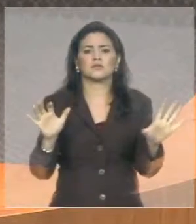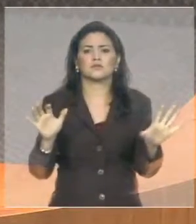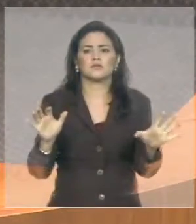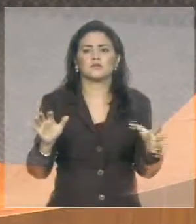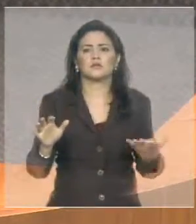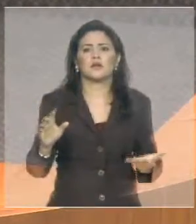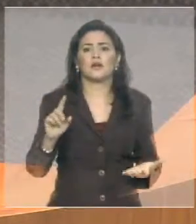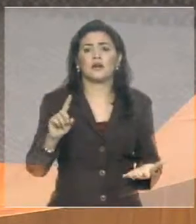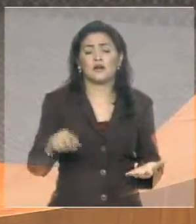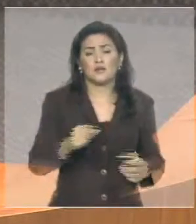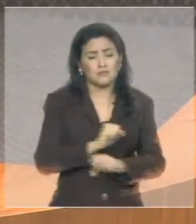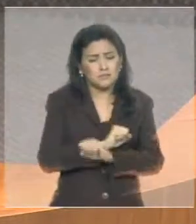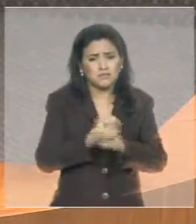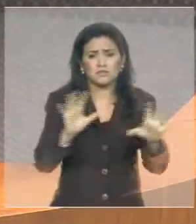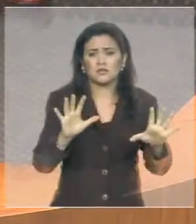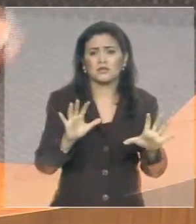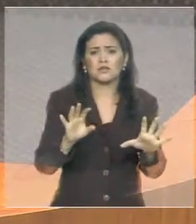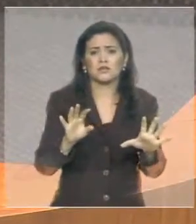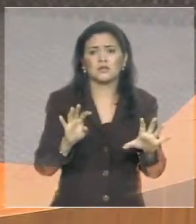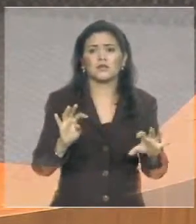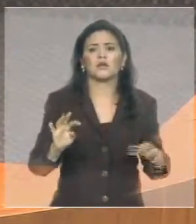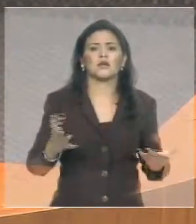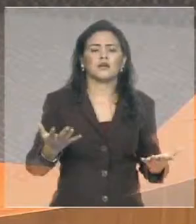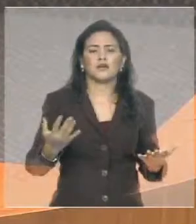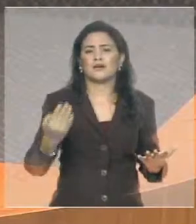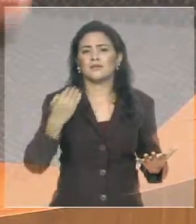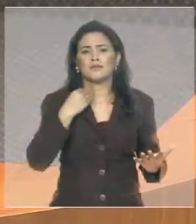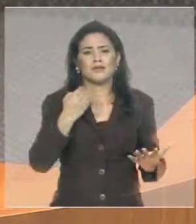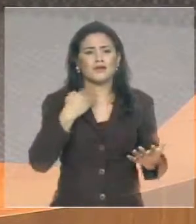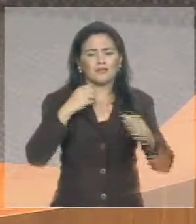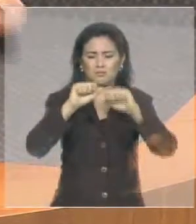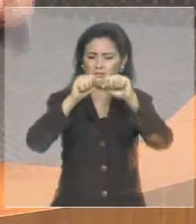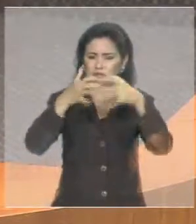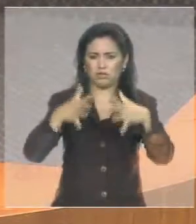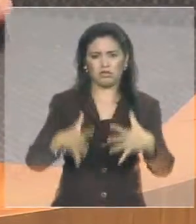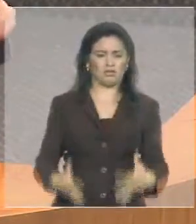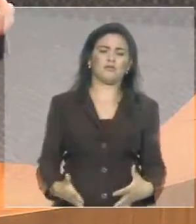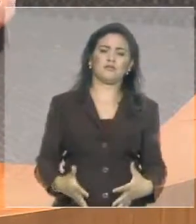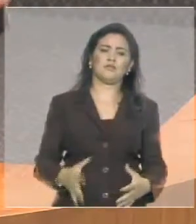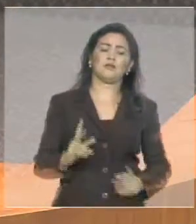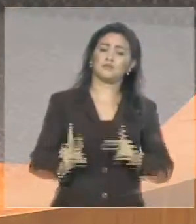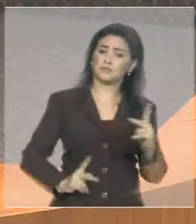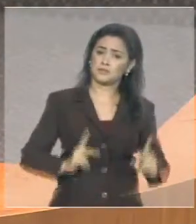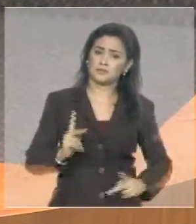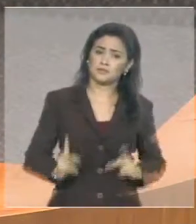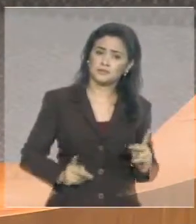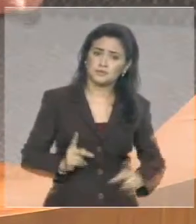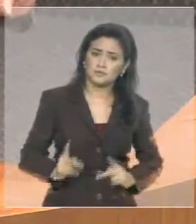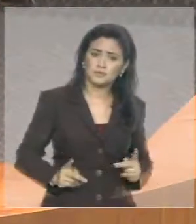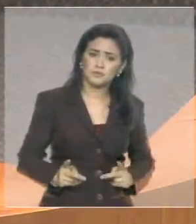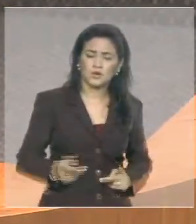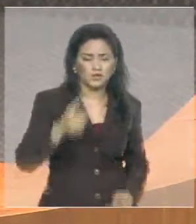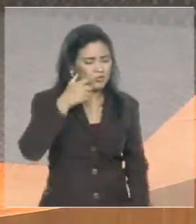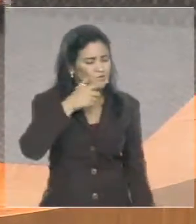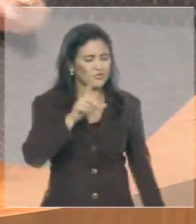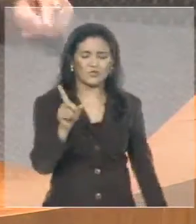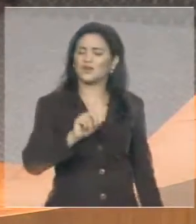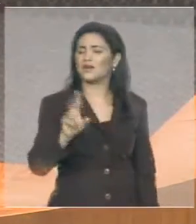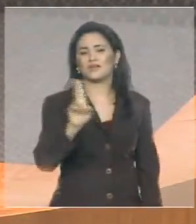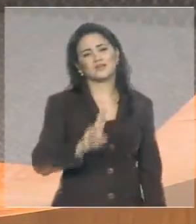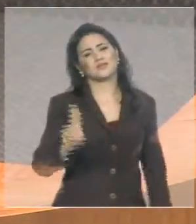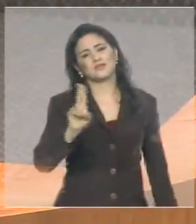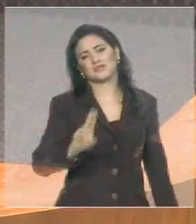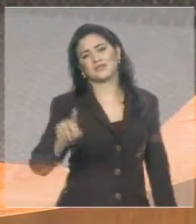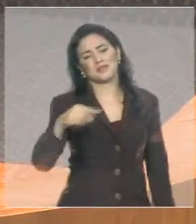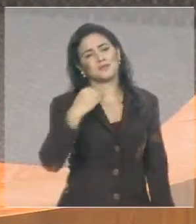a explosão atinge toda a agência praticamente, a população fica sem a utilização desse importante